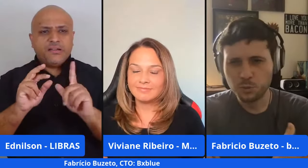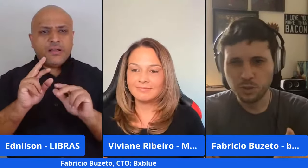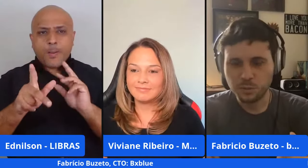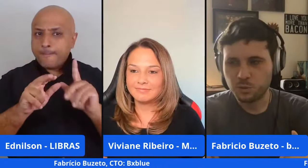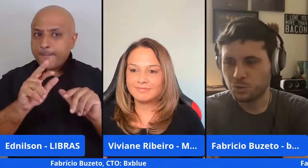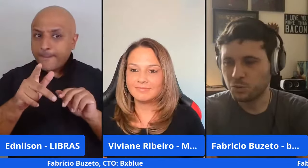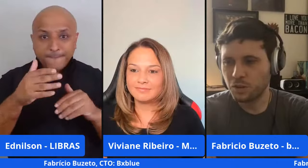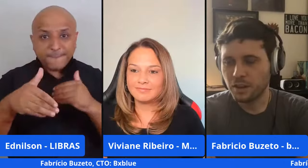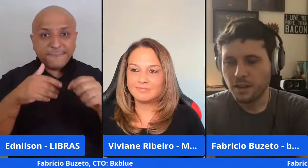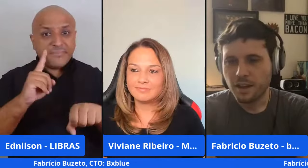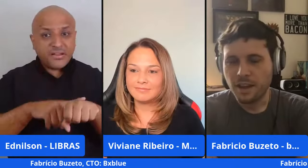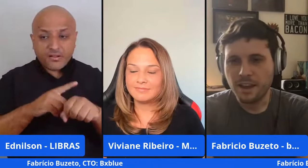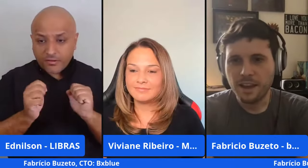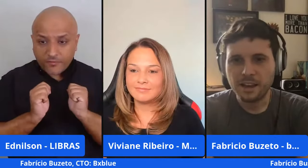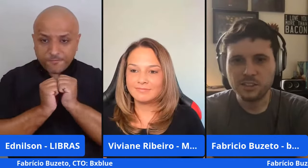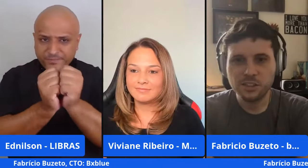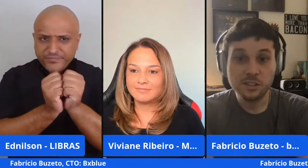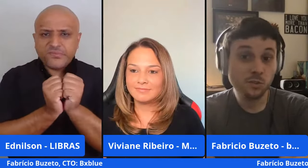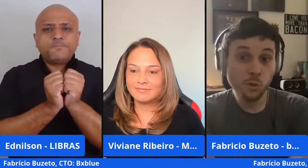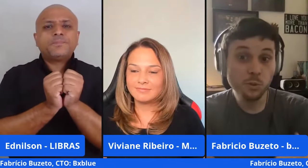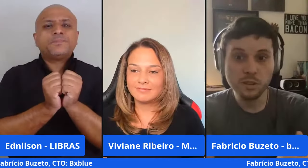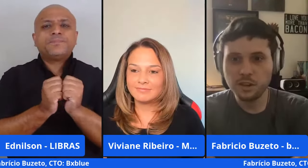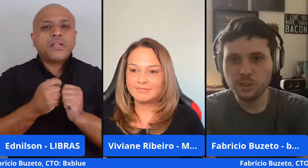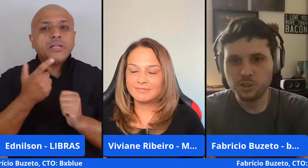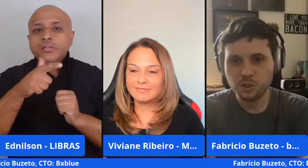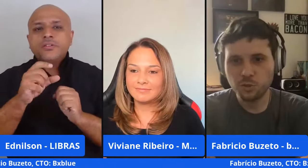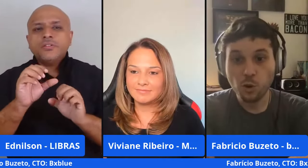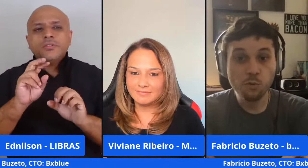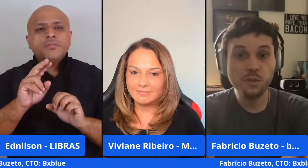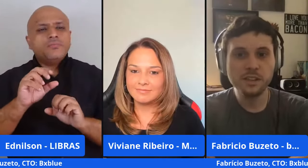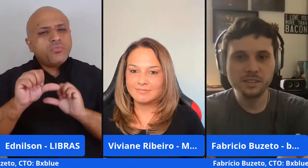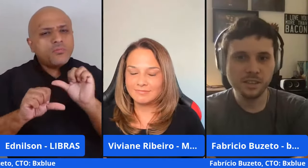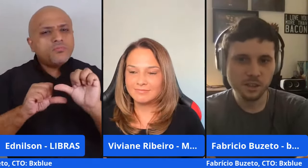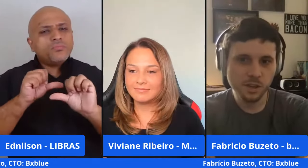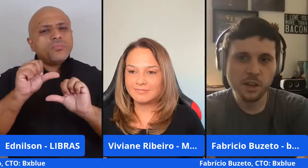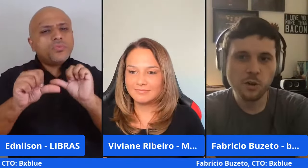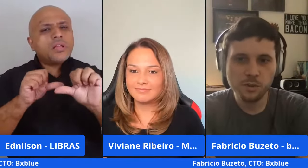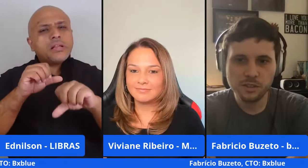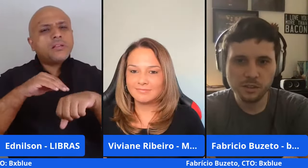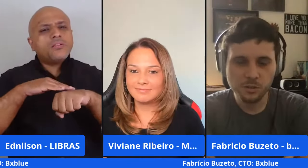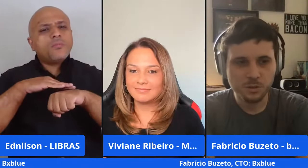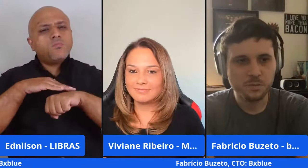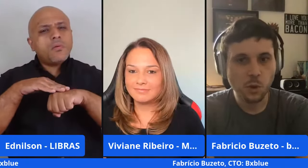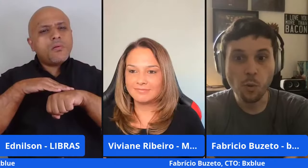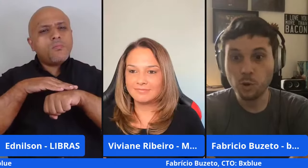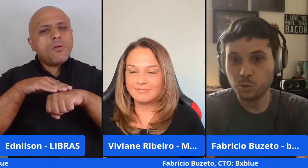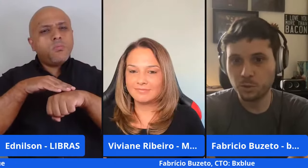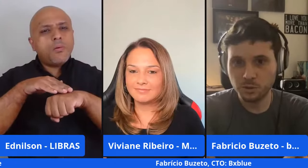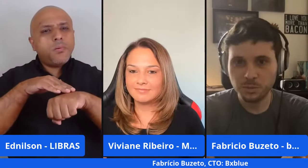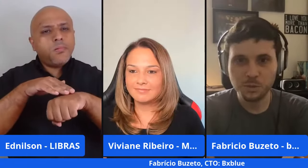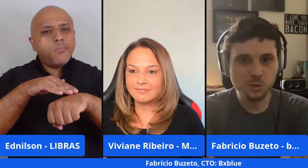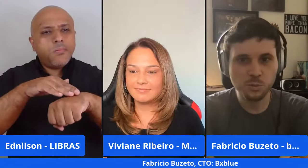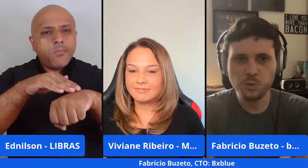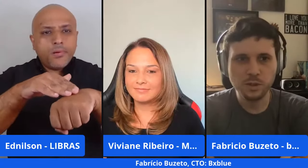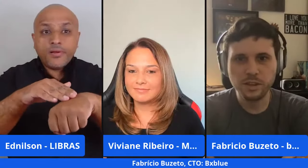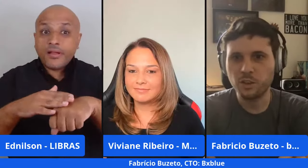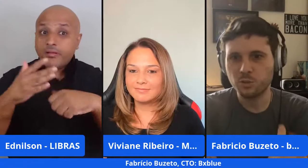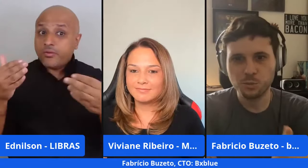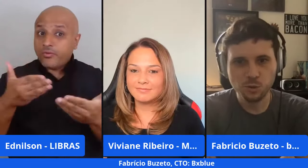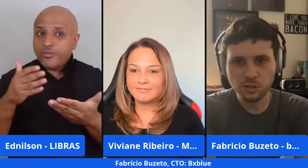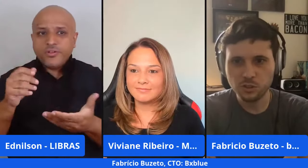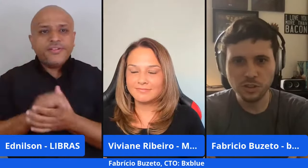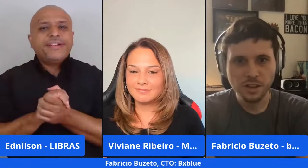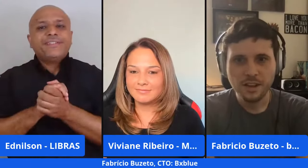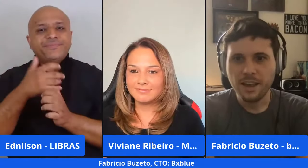tempo a gente ficou muito tempo junto isso foi mudando e a gente não foi conversando e reconversando isso hoje, por exemplo no meio de estudos